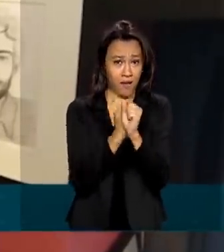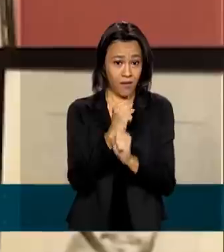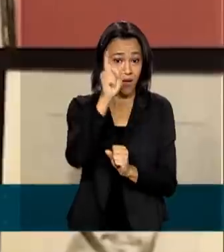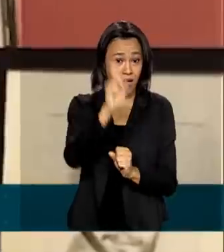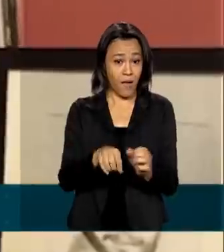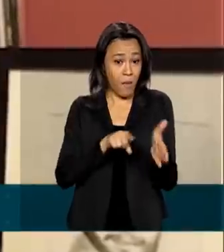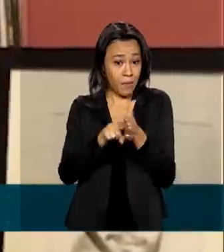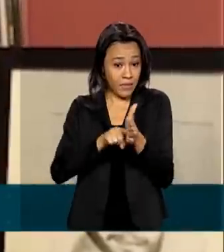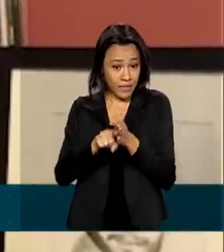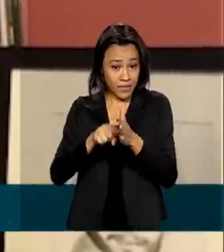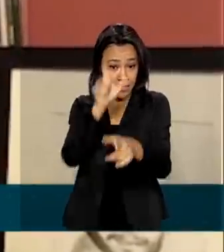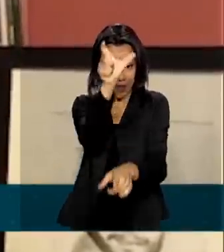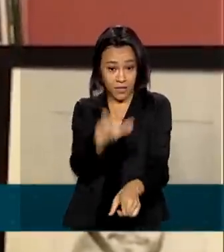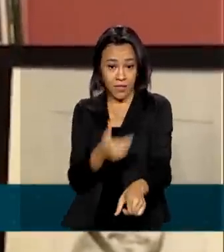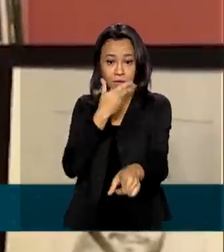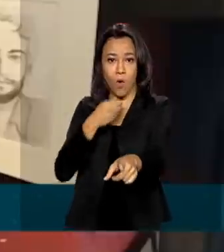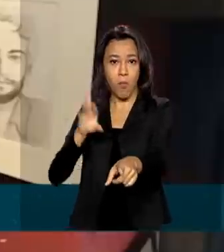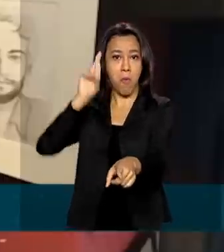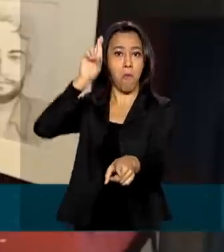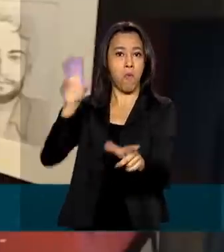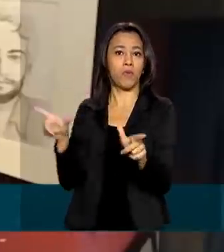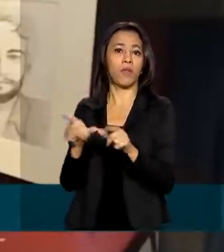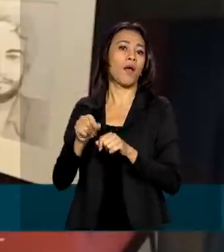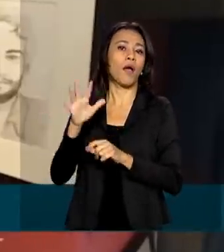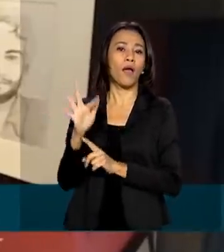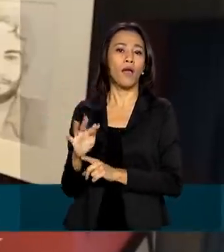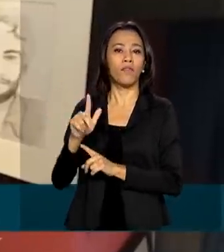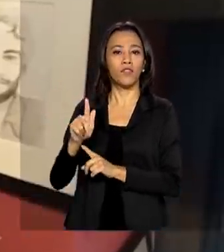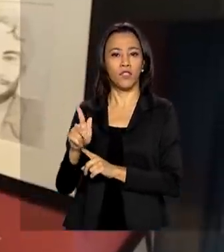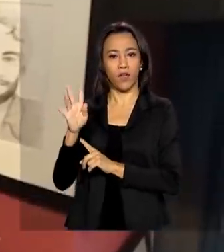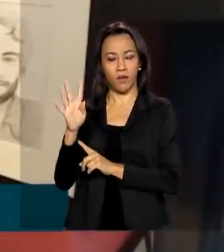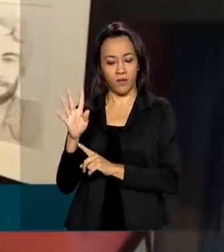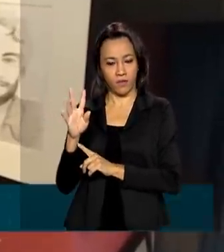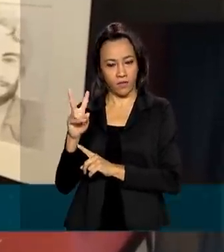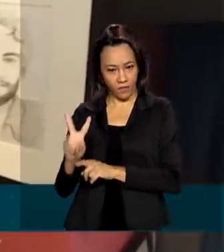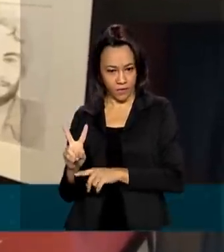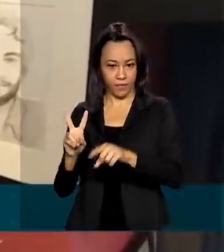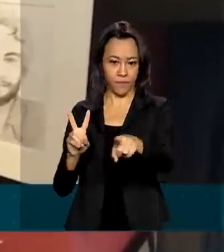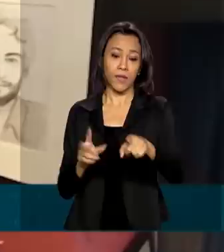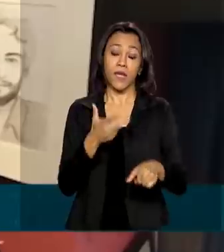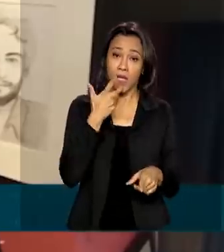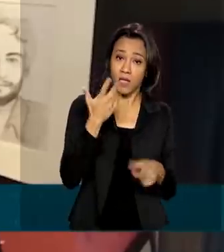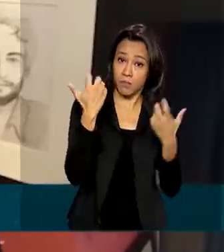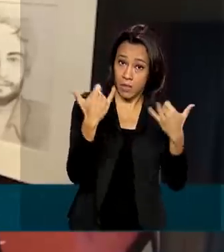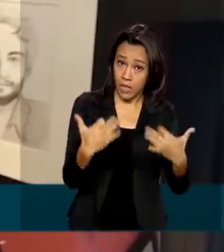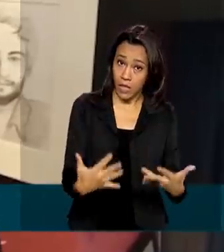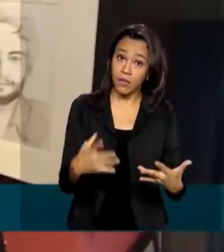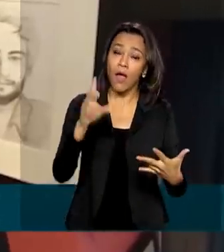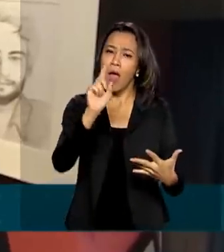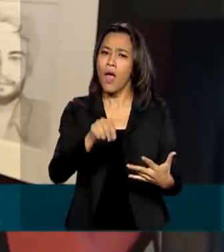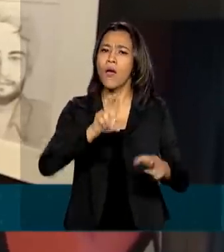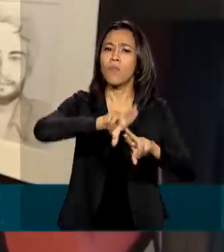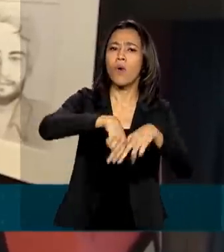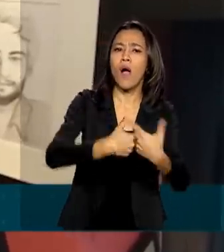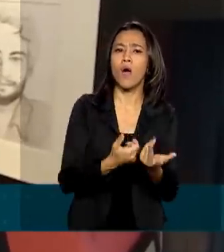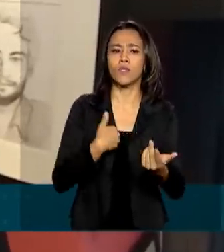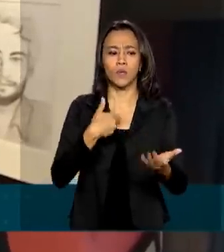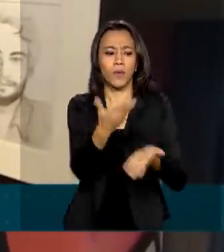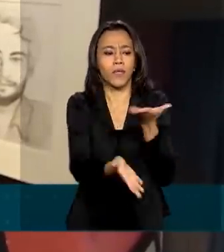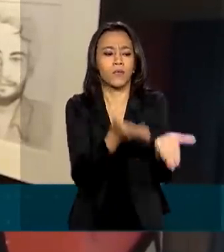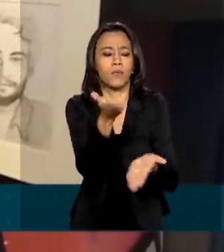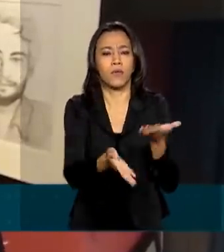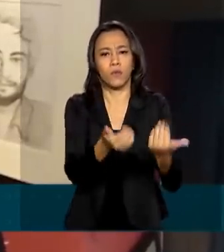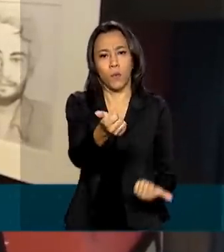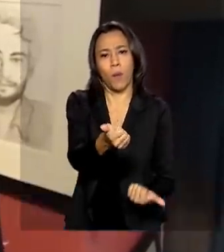FGV, responsável pelo estudo. Essas reduções estão extremamente associadas ao aumento do atendimento do auxílio emergencial,